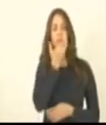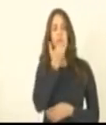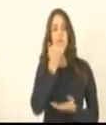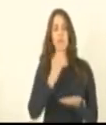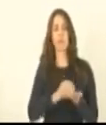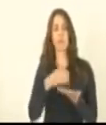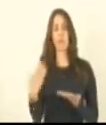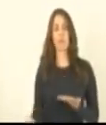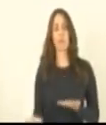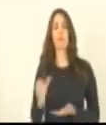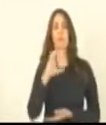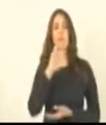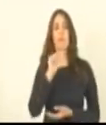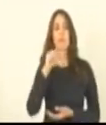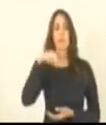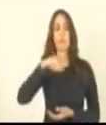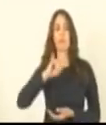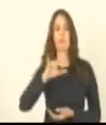Camila Valadão.